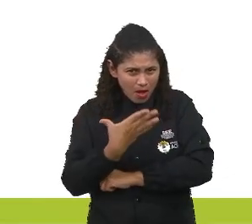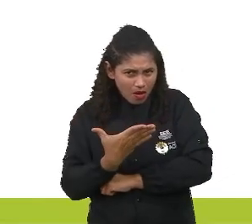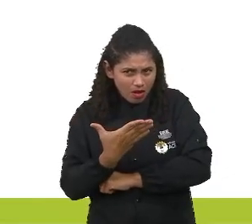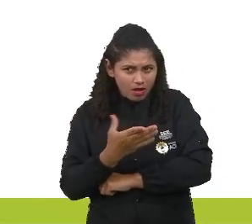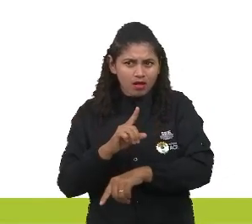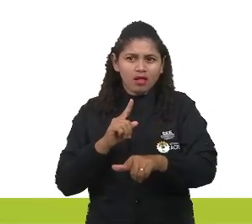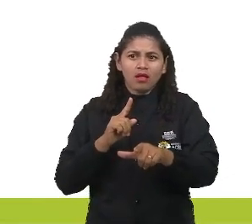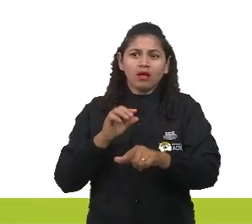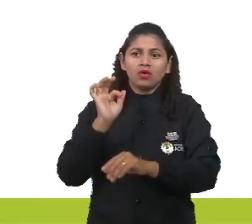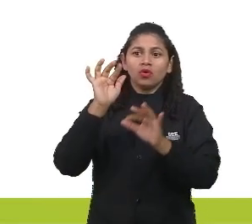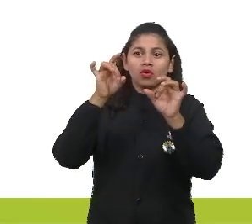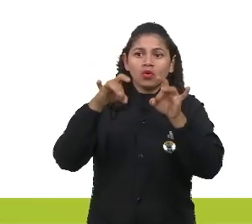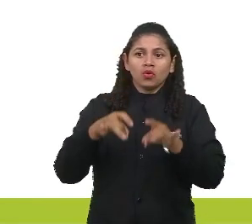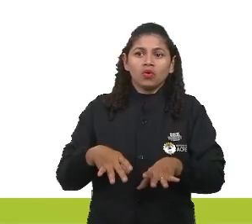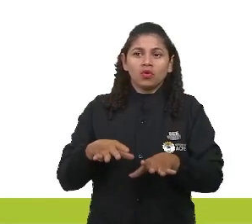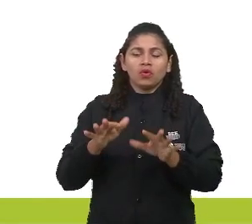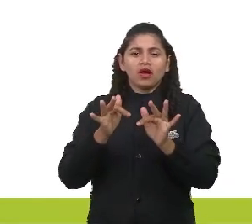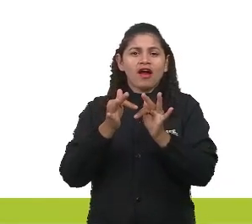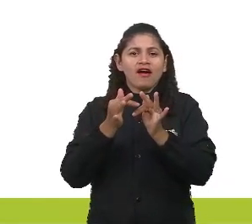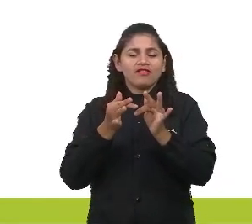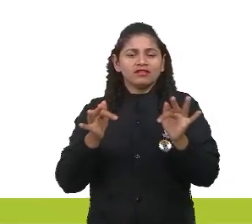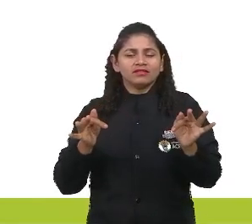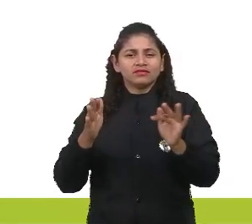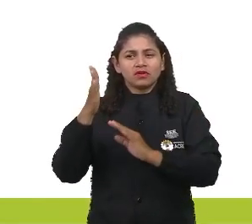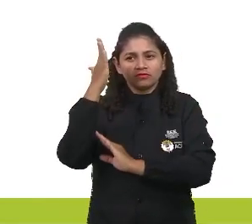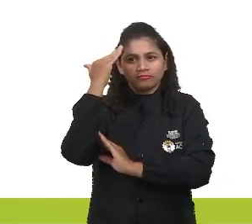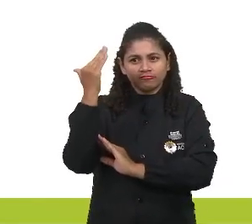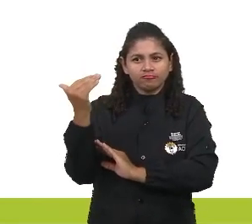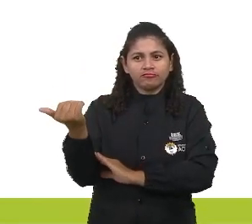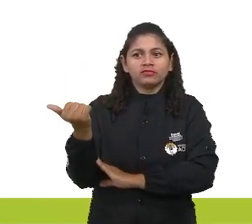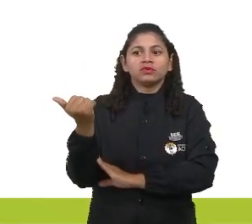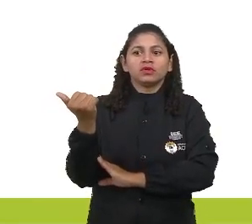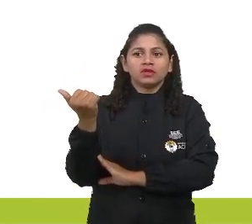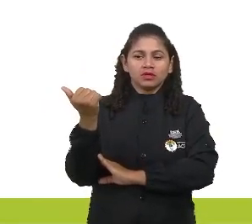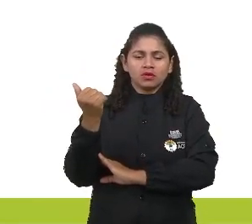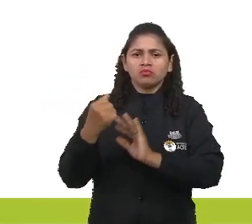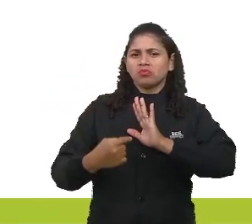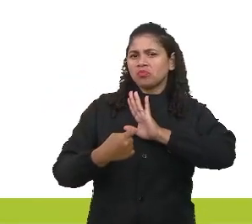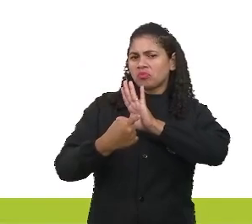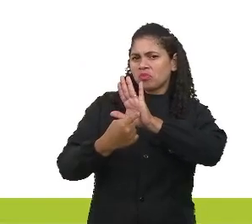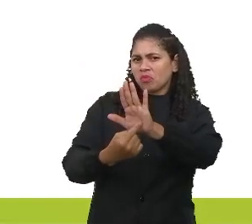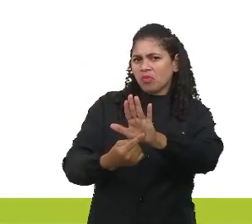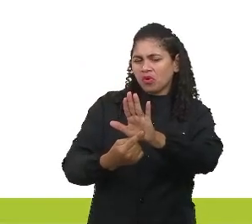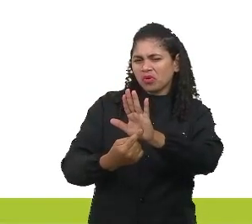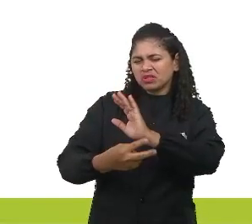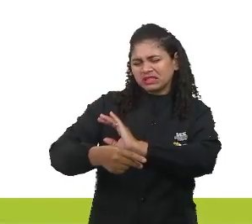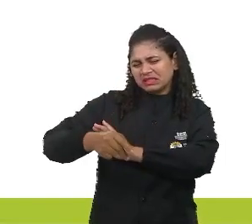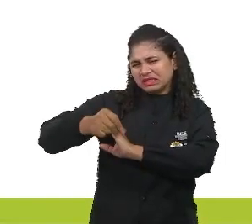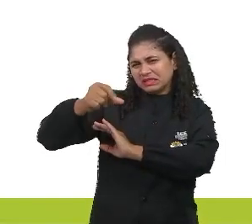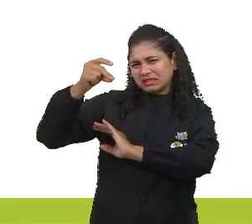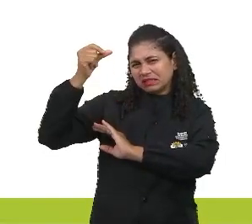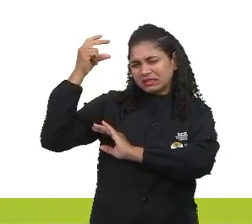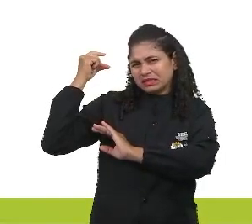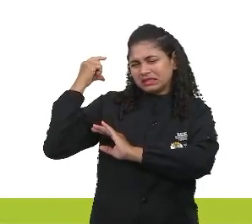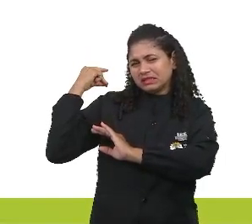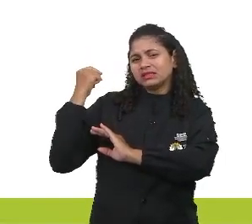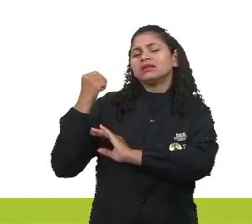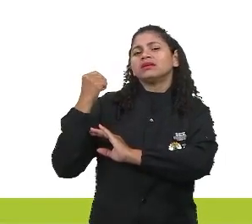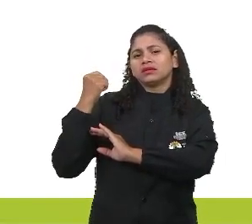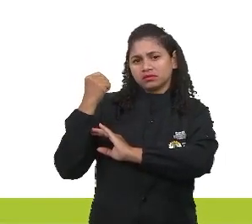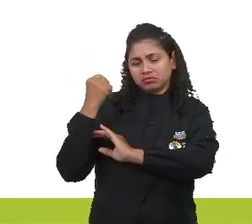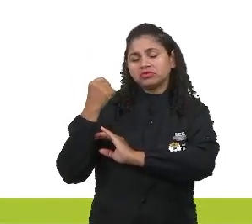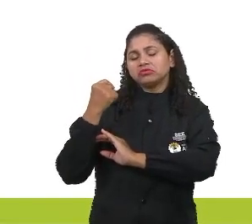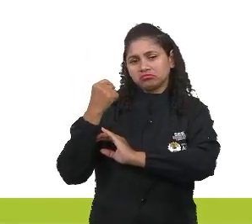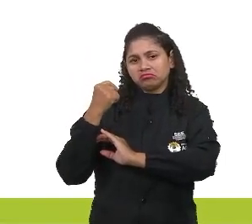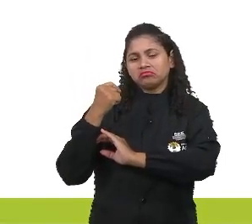a frase do personagem Paulo Sistula reflete um entendimento ultrapassado da saúde que não leva em conta os avanços recentes em tecnologia e os